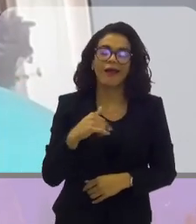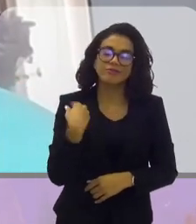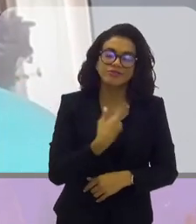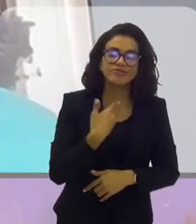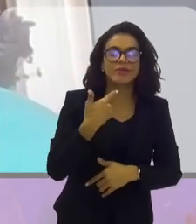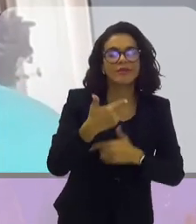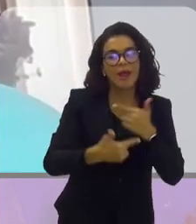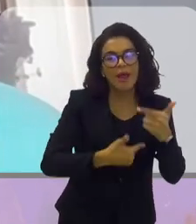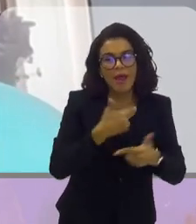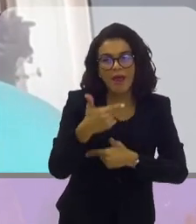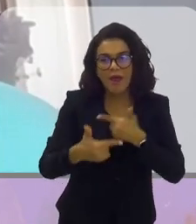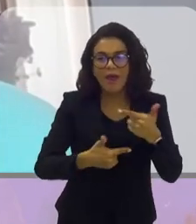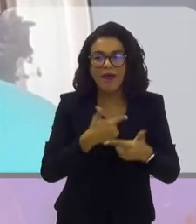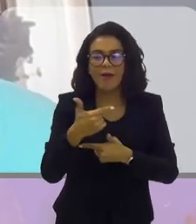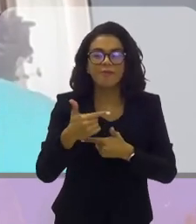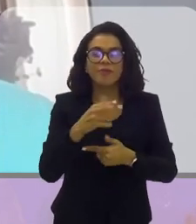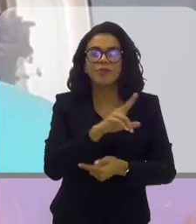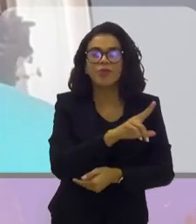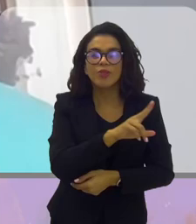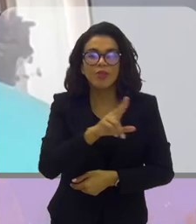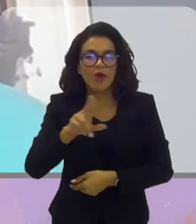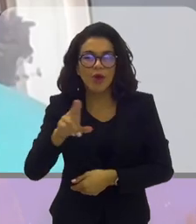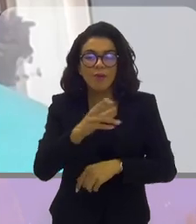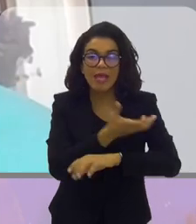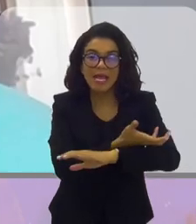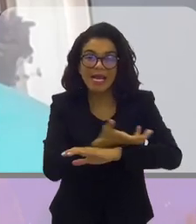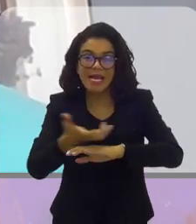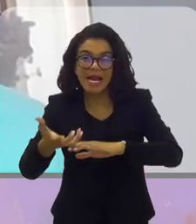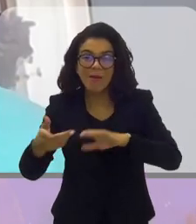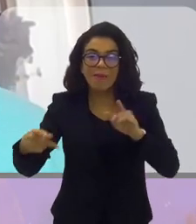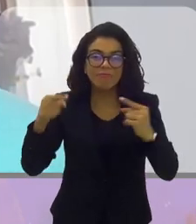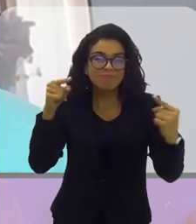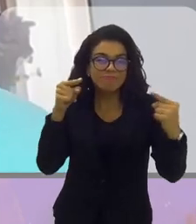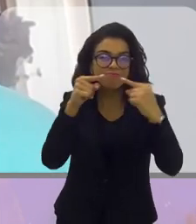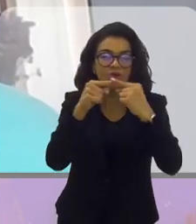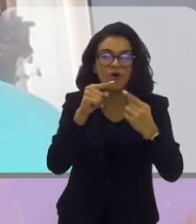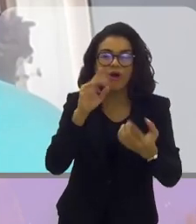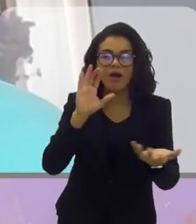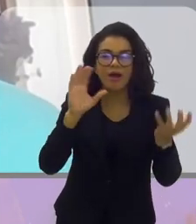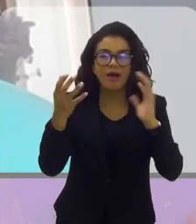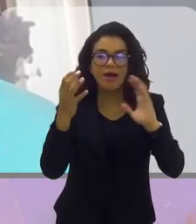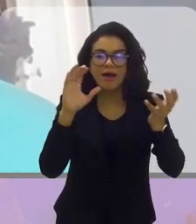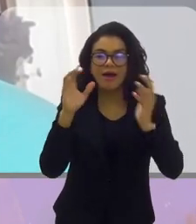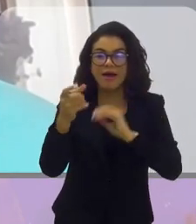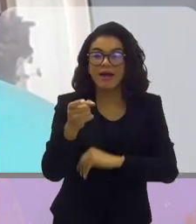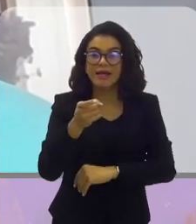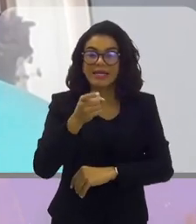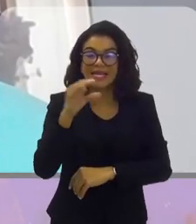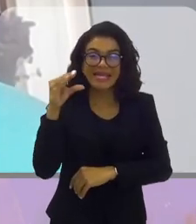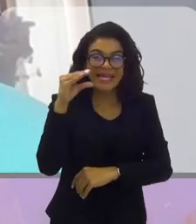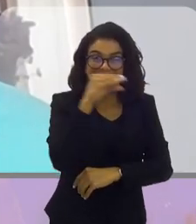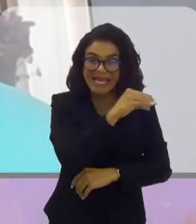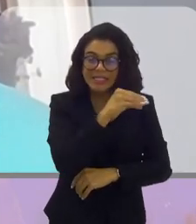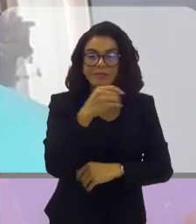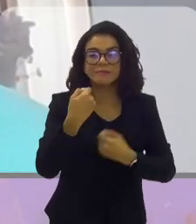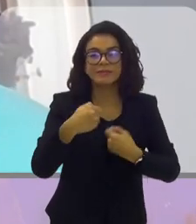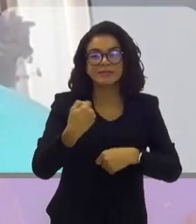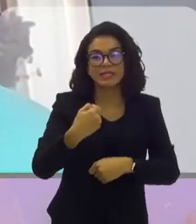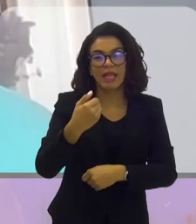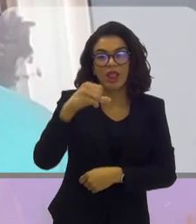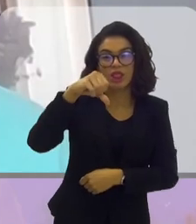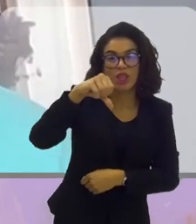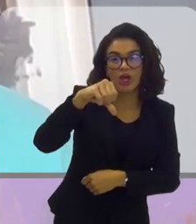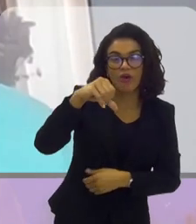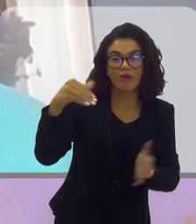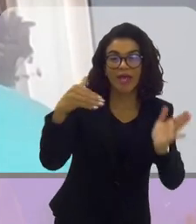em que a gente trabalha com warm season grass, que são gramas de clima quente, precisam, no mínimo, de nove